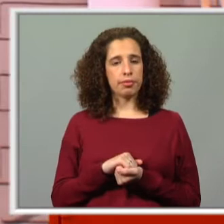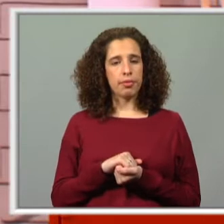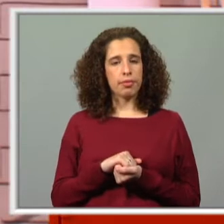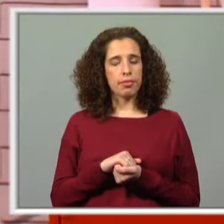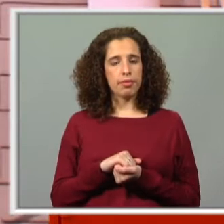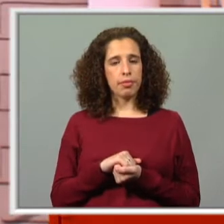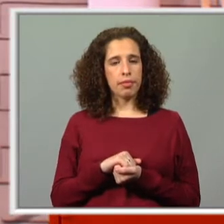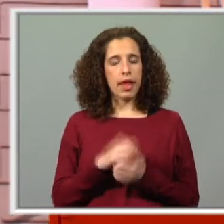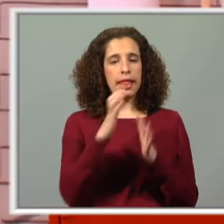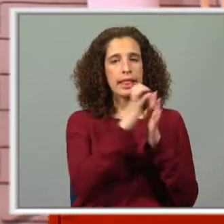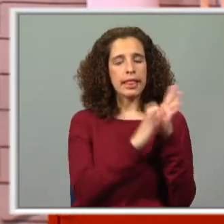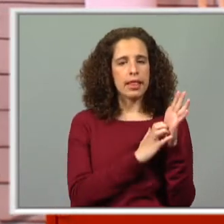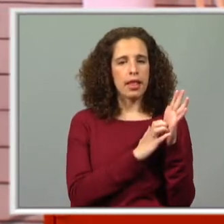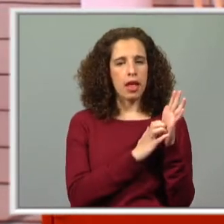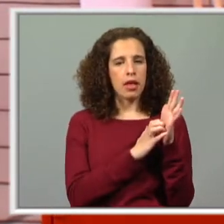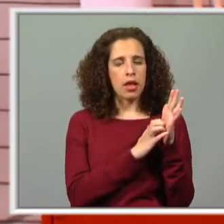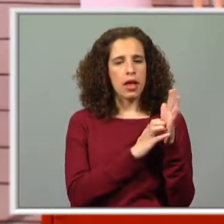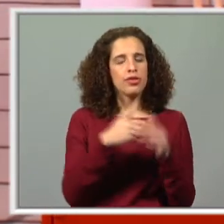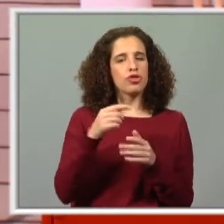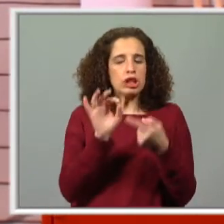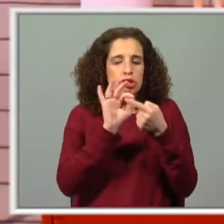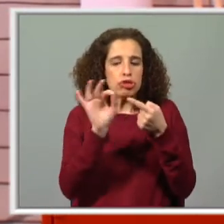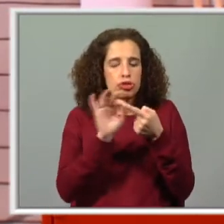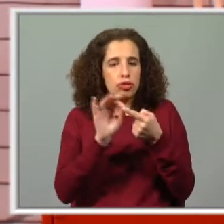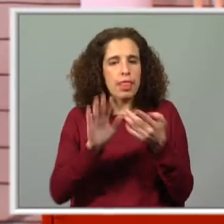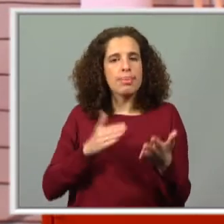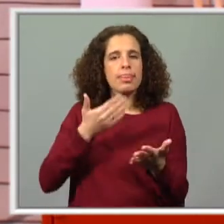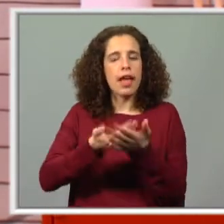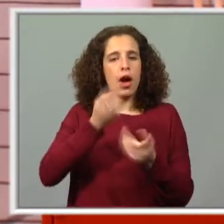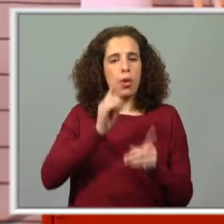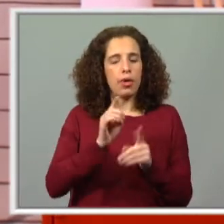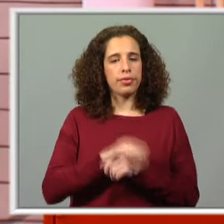que são textos muito específicos, nos dão o quê?